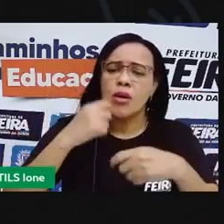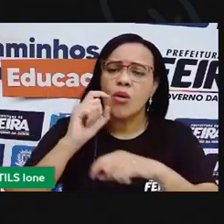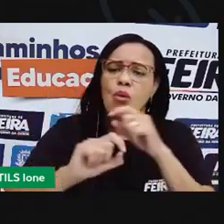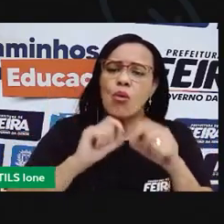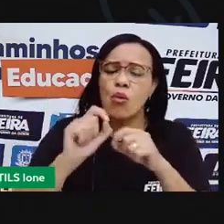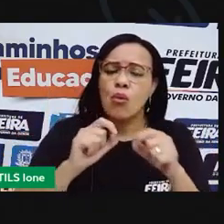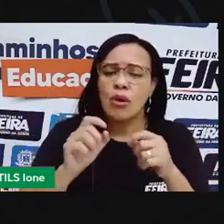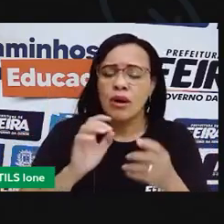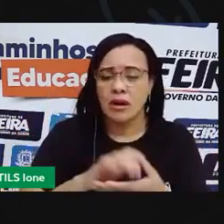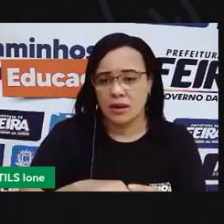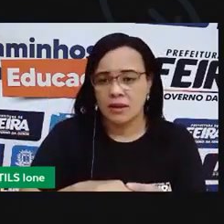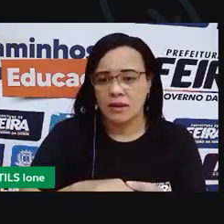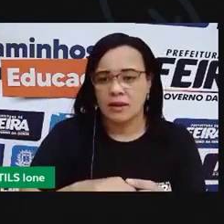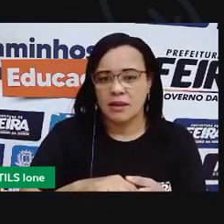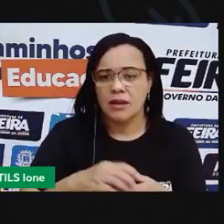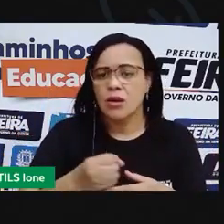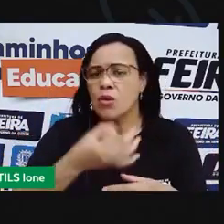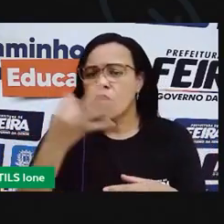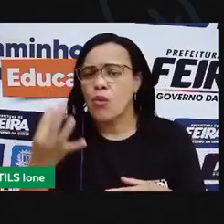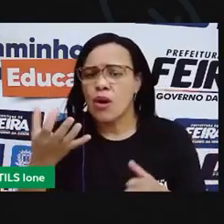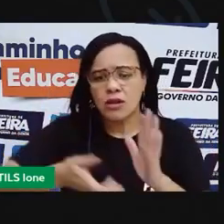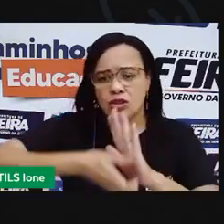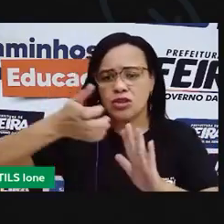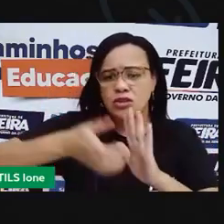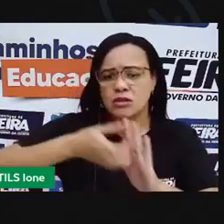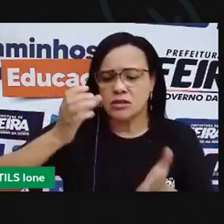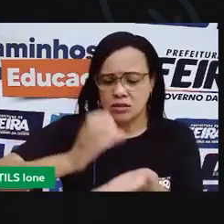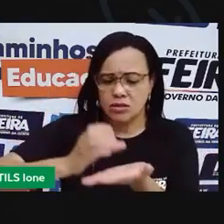quantos copos eu vou precisar retirar